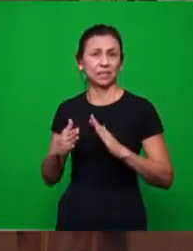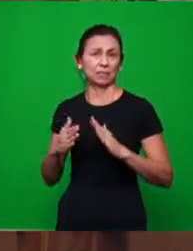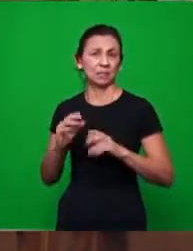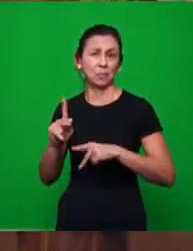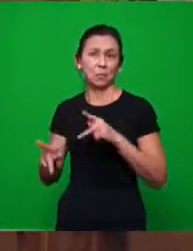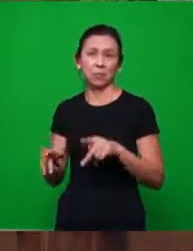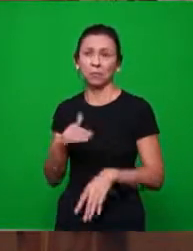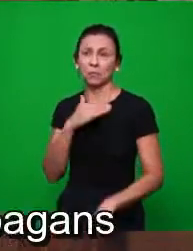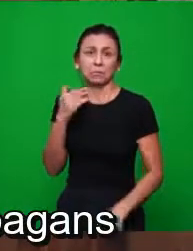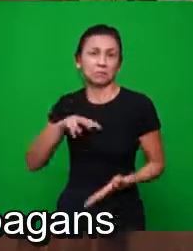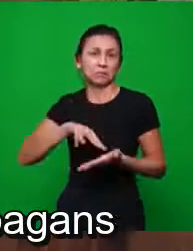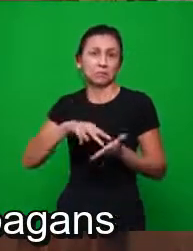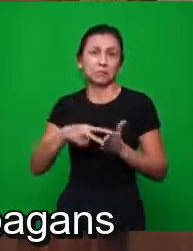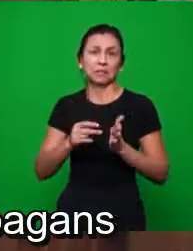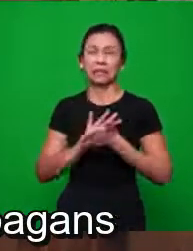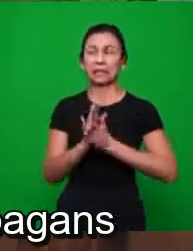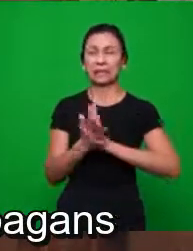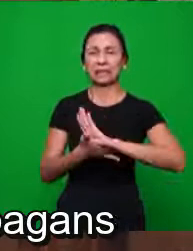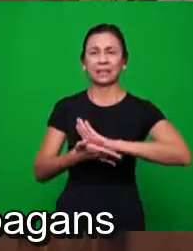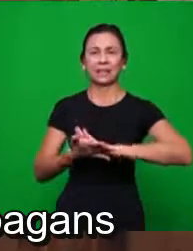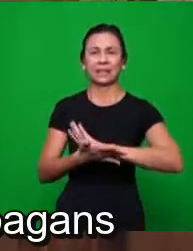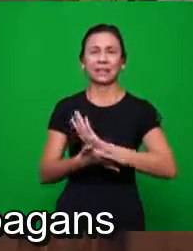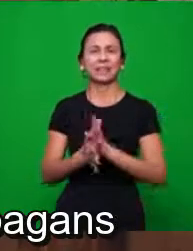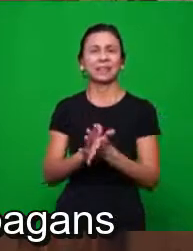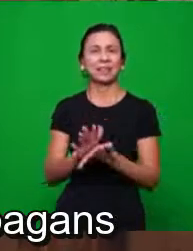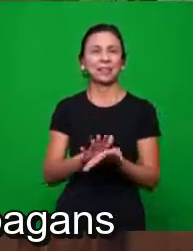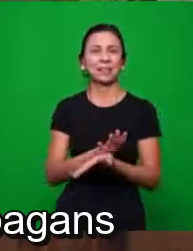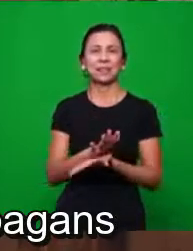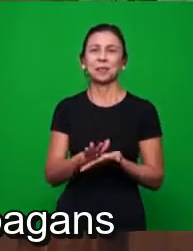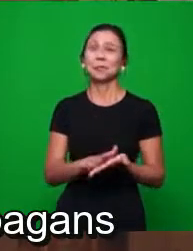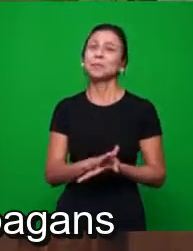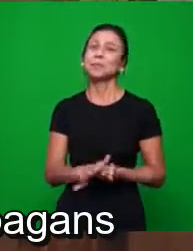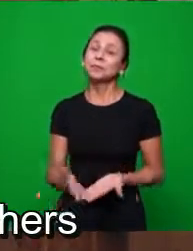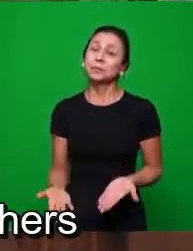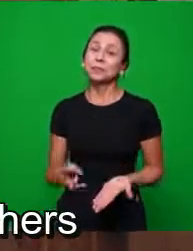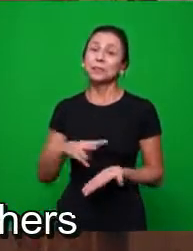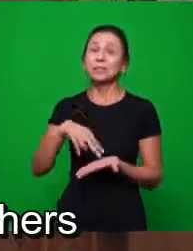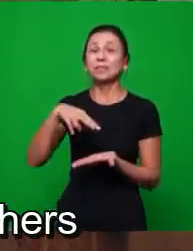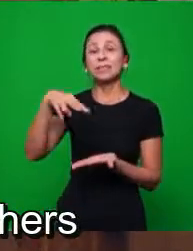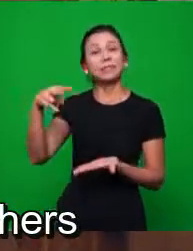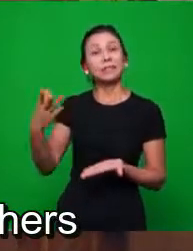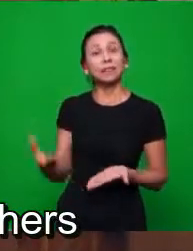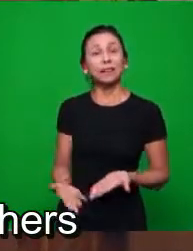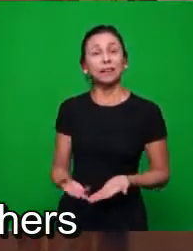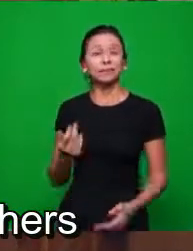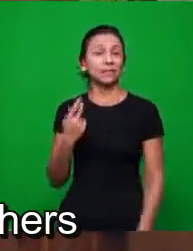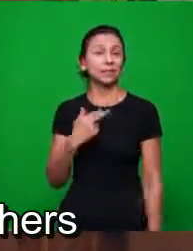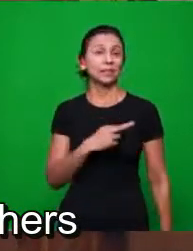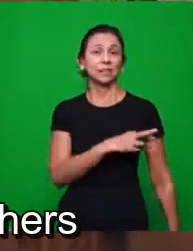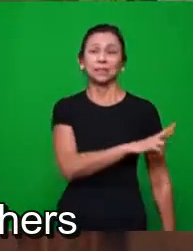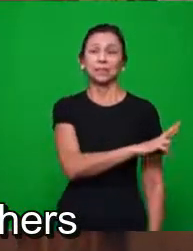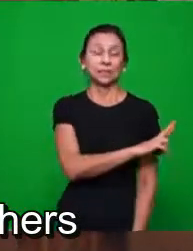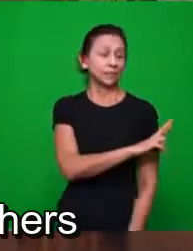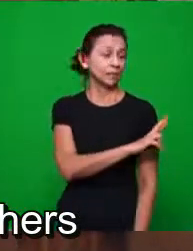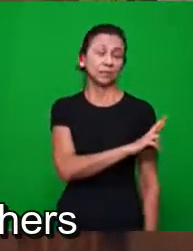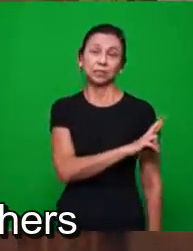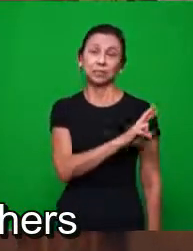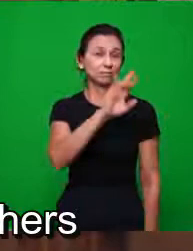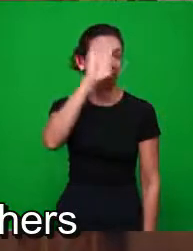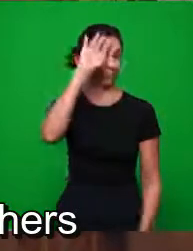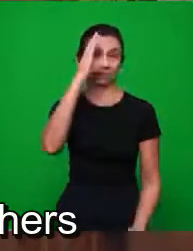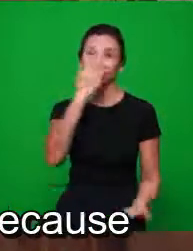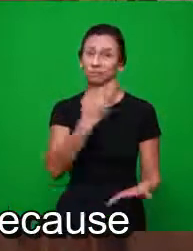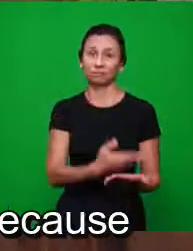não significava nada, porque ela ia ressuscitar aquilo que os pagãos, nem os judeus, criam.